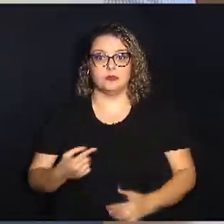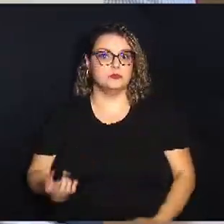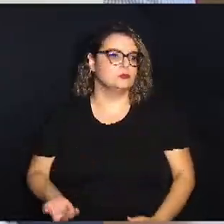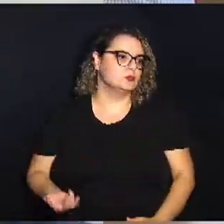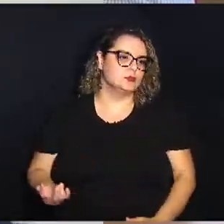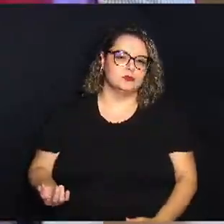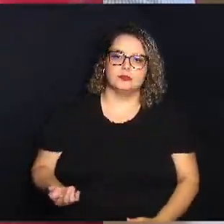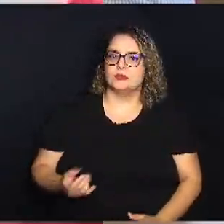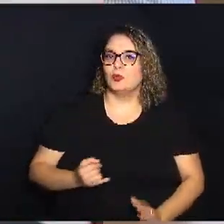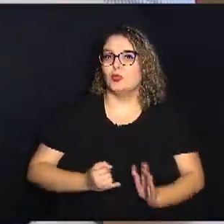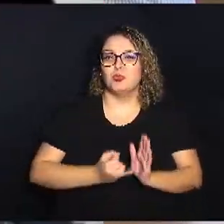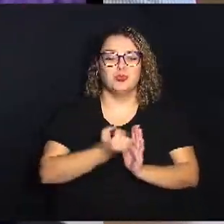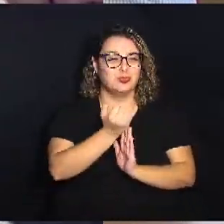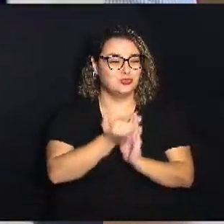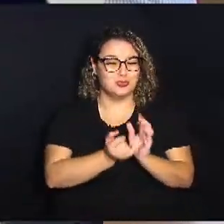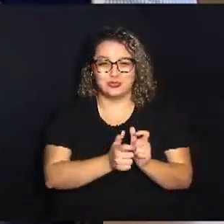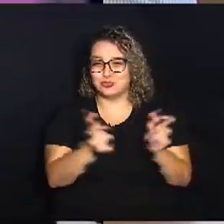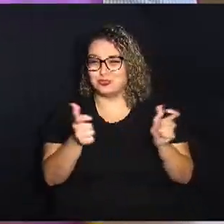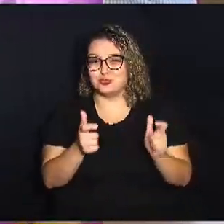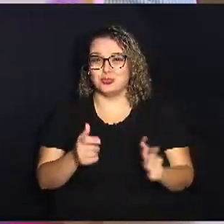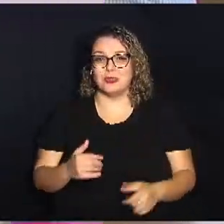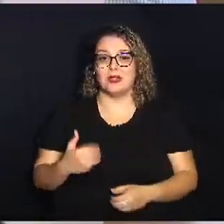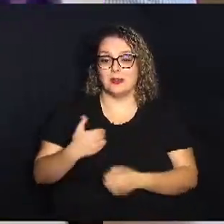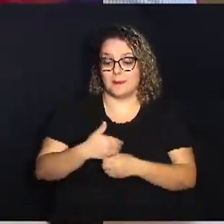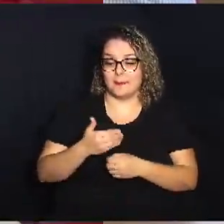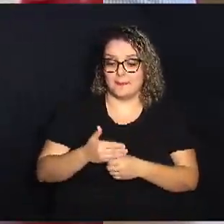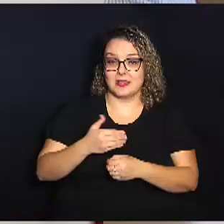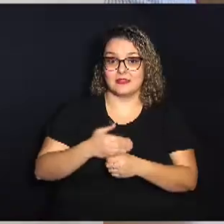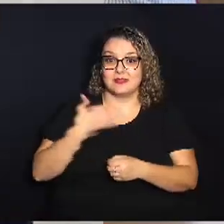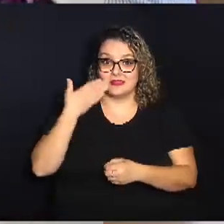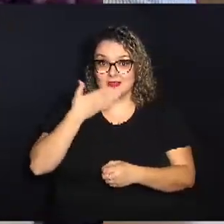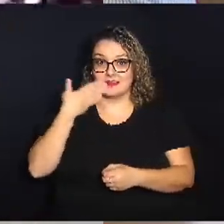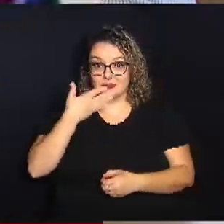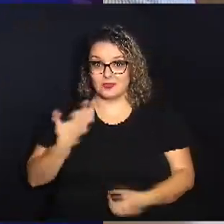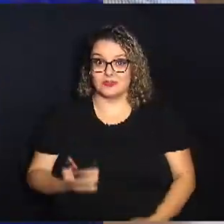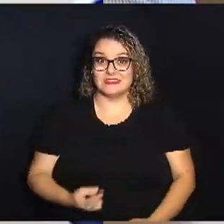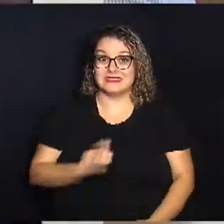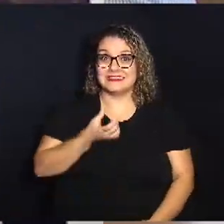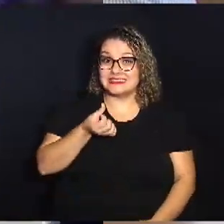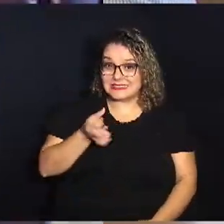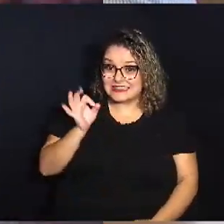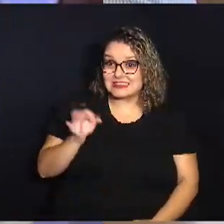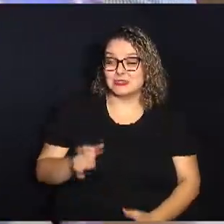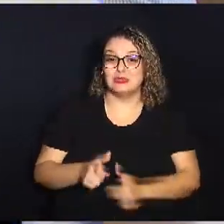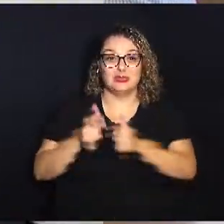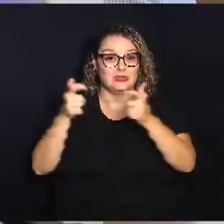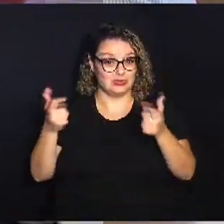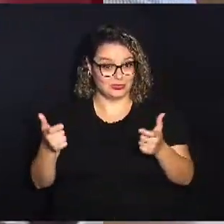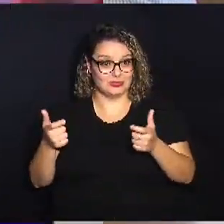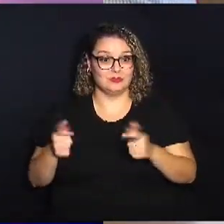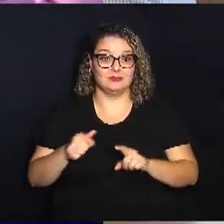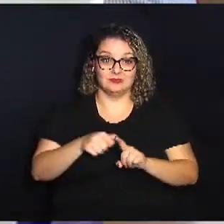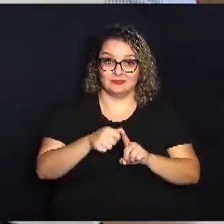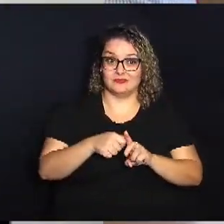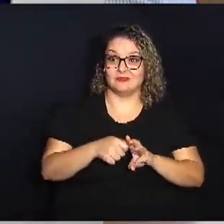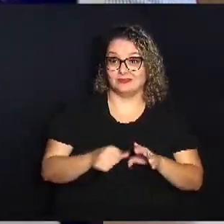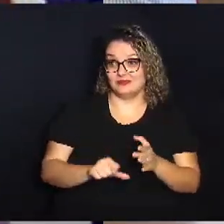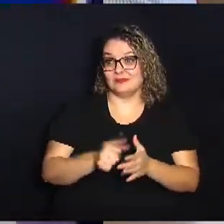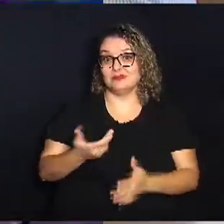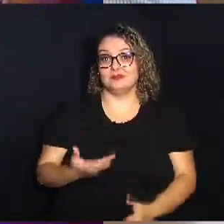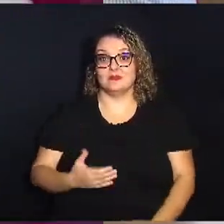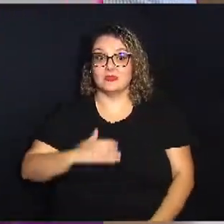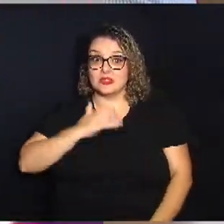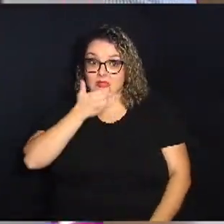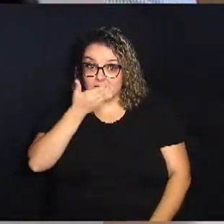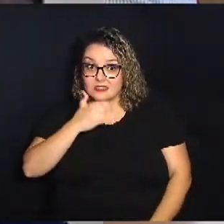super inflacionados então por exemplo batata doce subiu 16% esse ano nos quatro primeiros meses do ano a maçã